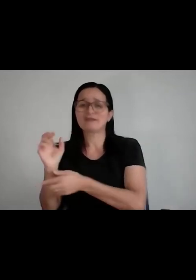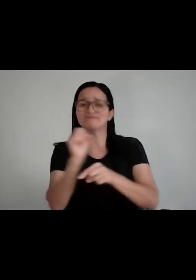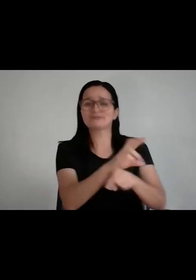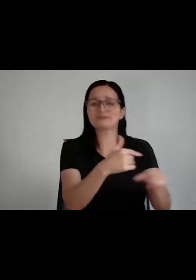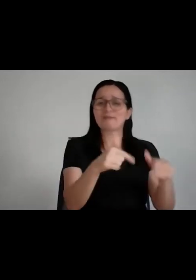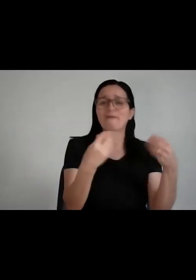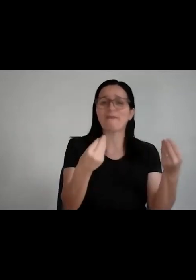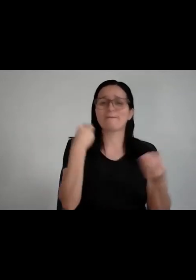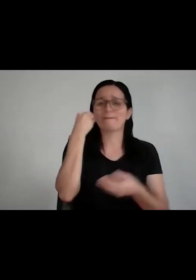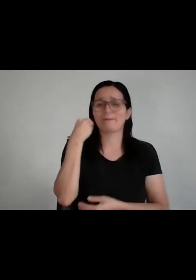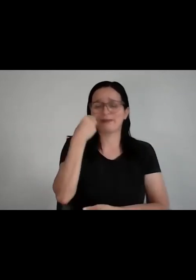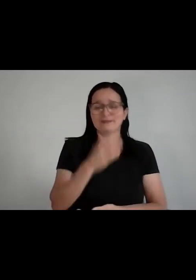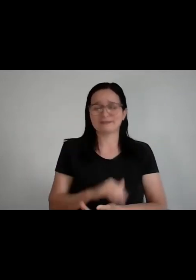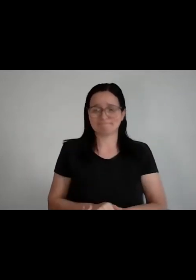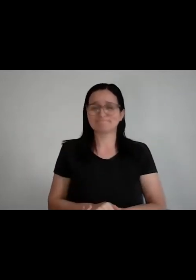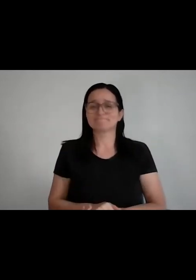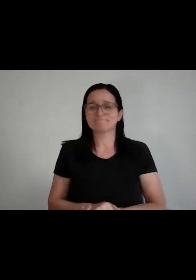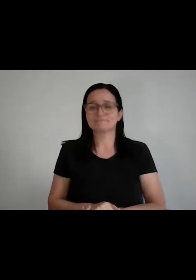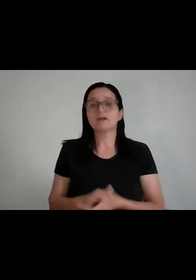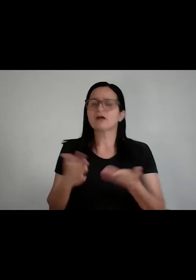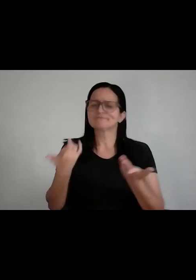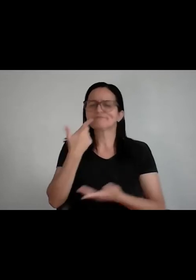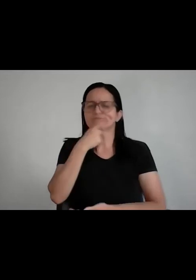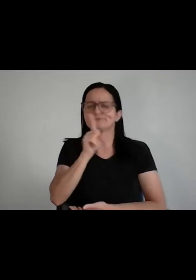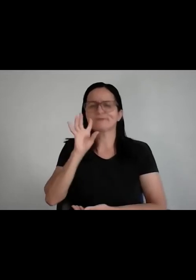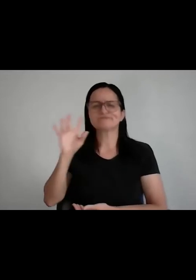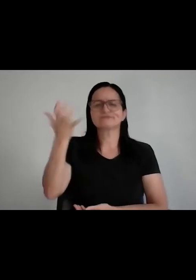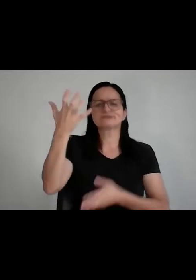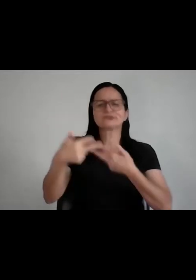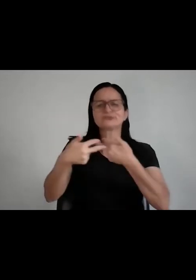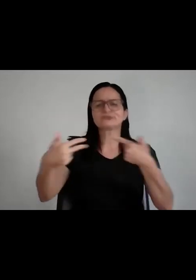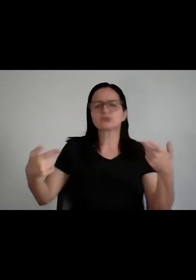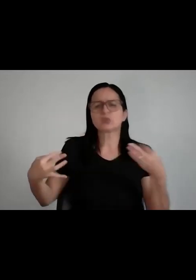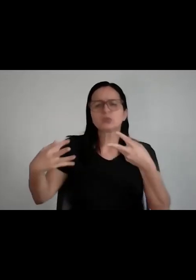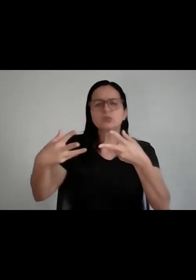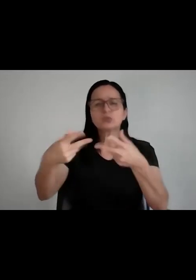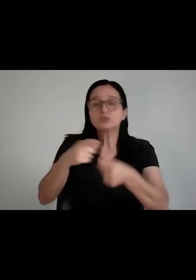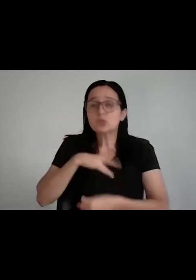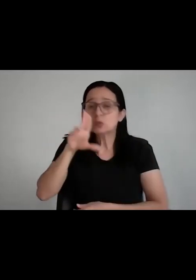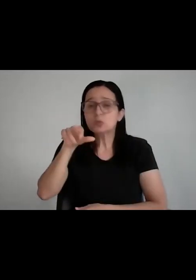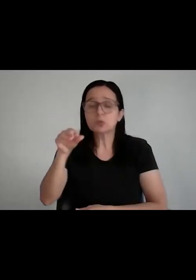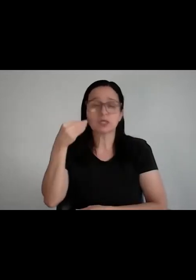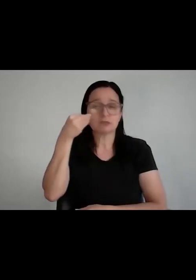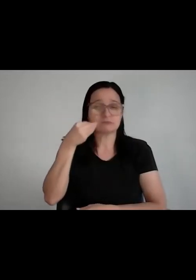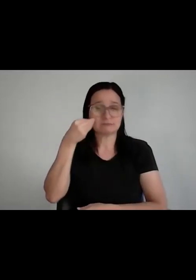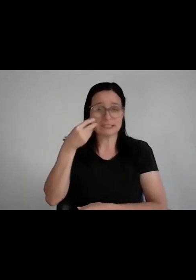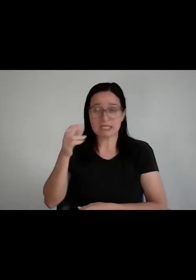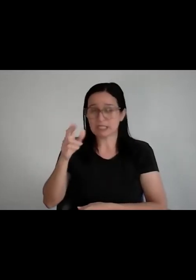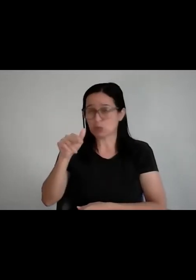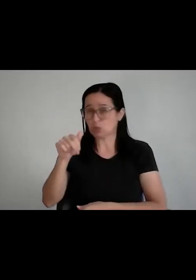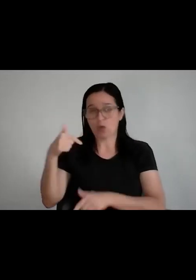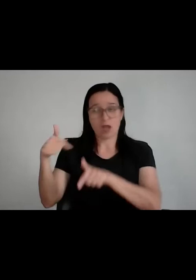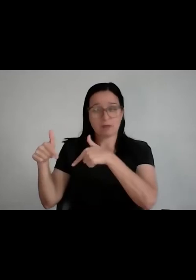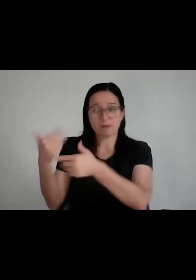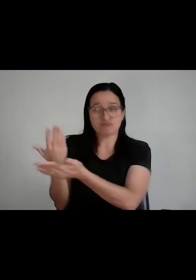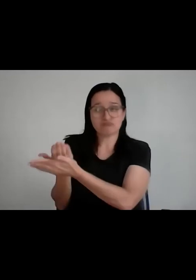cara, para tudo tem solução, só não tem solução para a morte, se eu não tenho, se eu nunca trabalhei e eu estou na universidade, estou